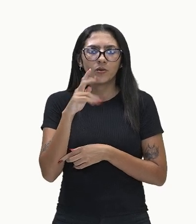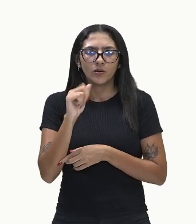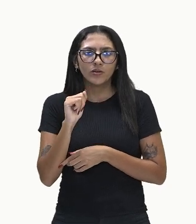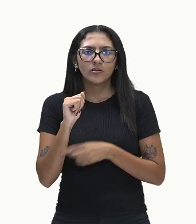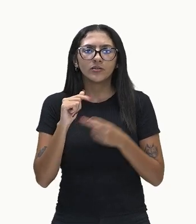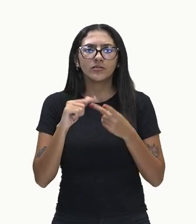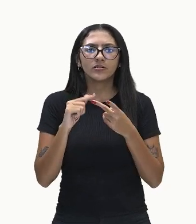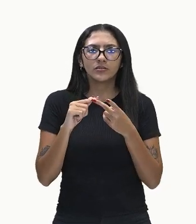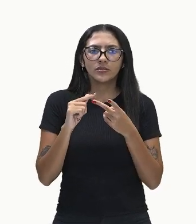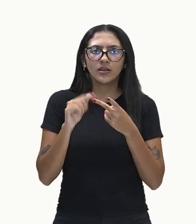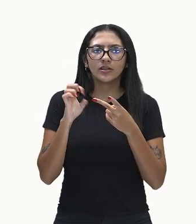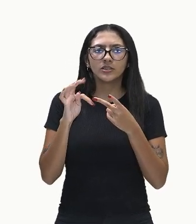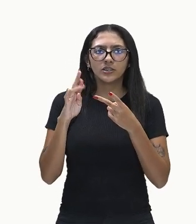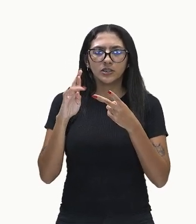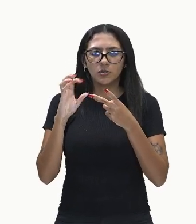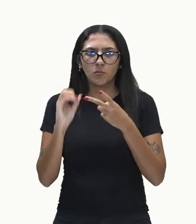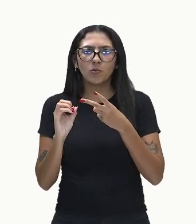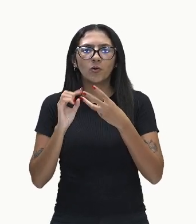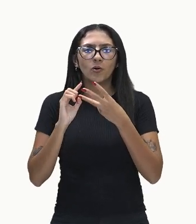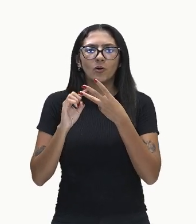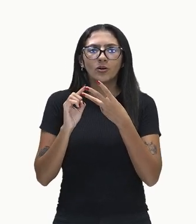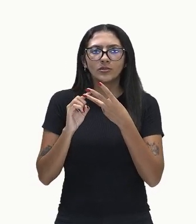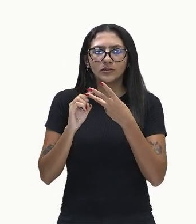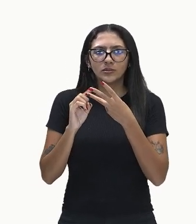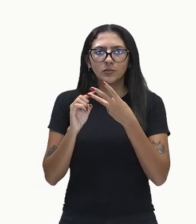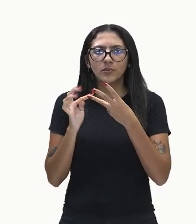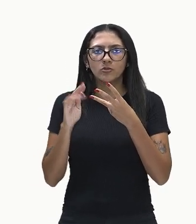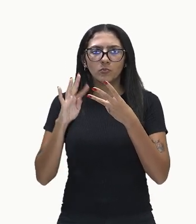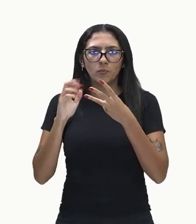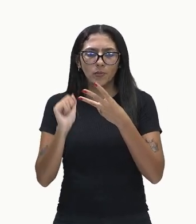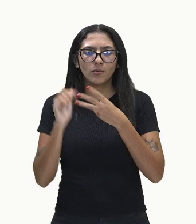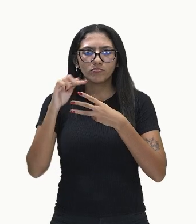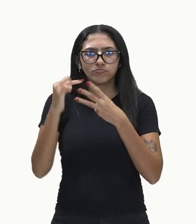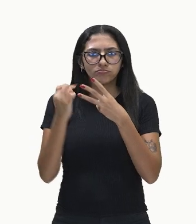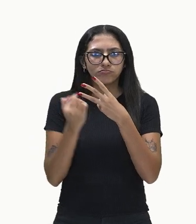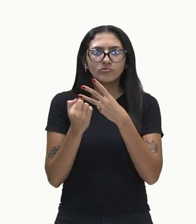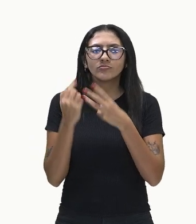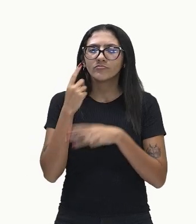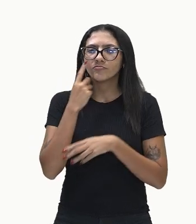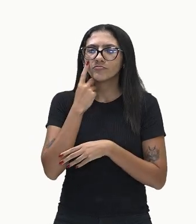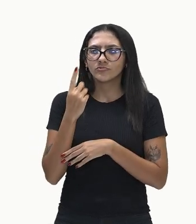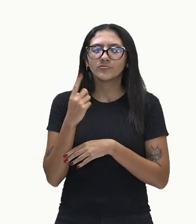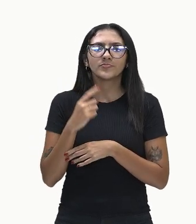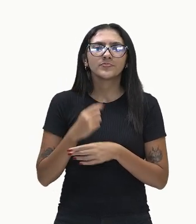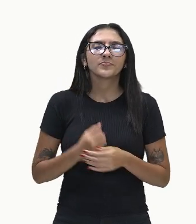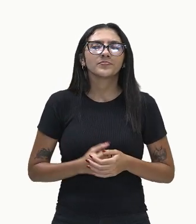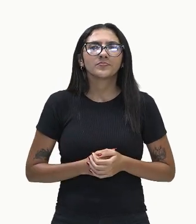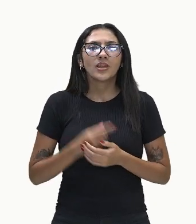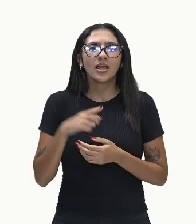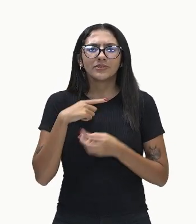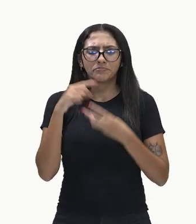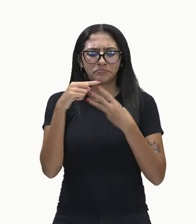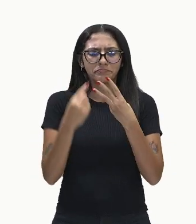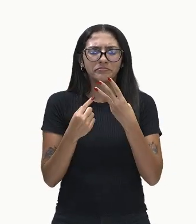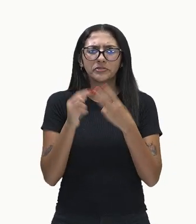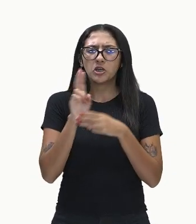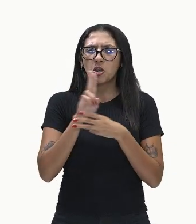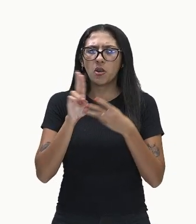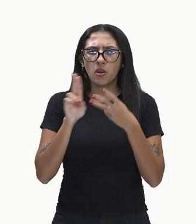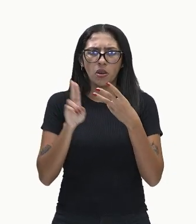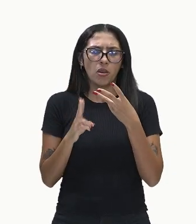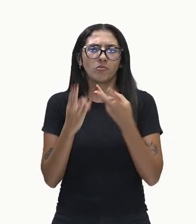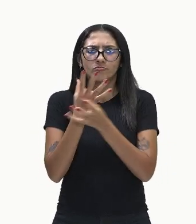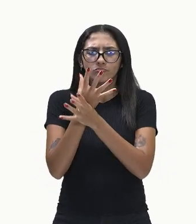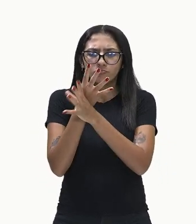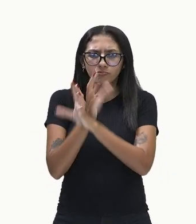estribo. Professor, parece a caixa de ferramenta do meu pai. Tá bom? Só parece. Não é. Mas eles têm esses nomes mesmo bem característicos.